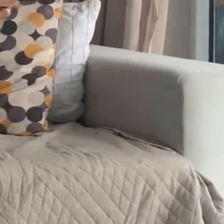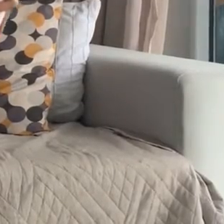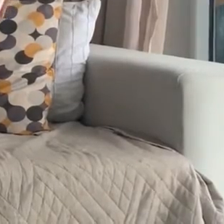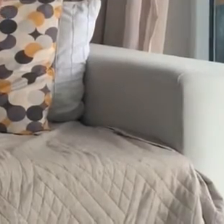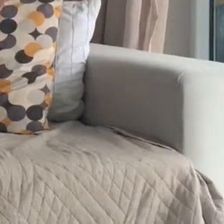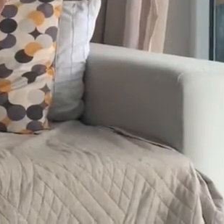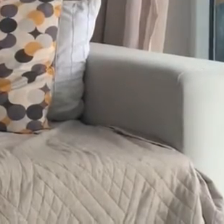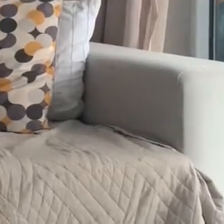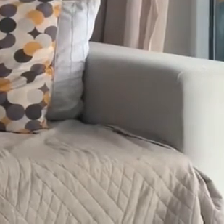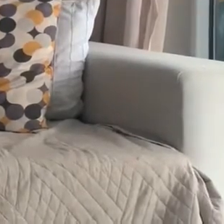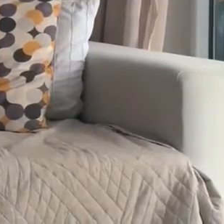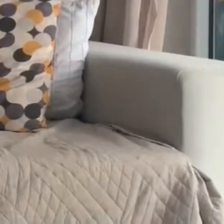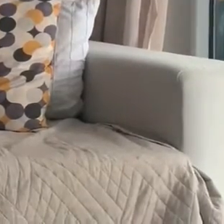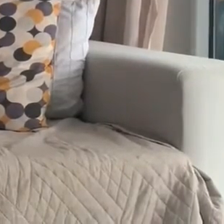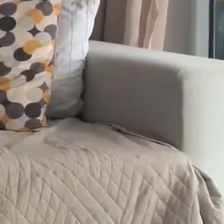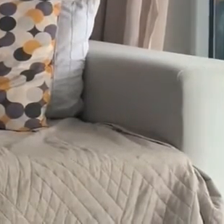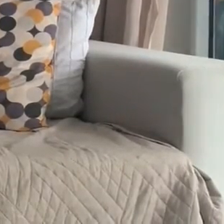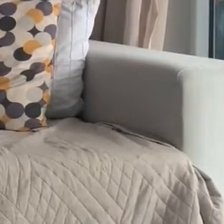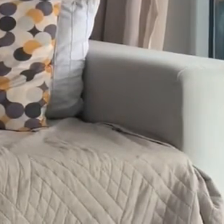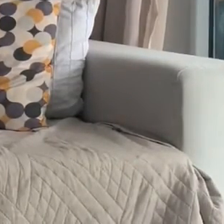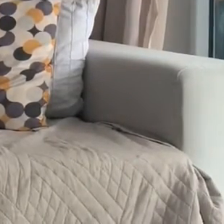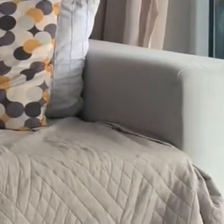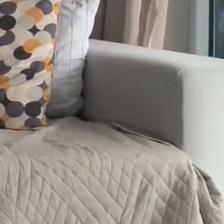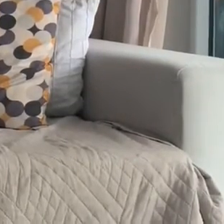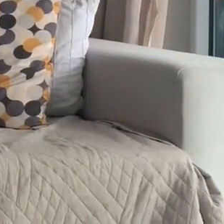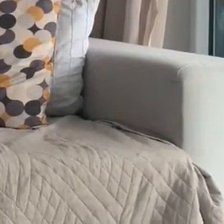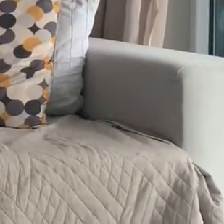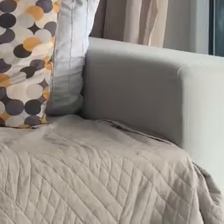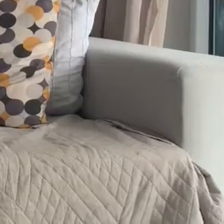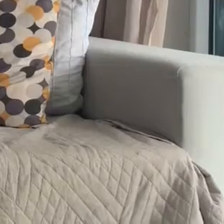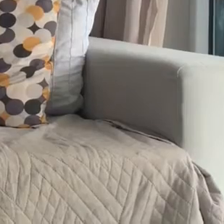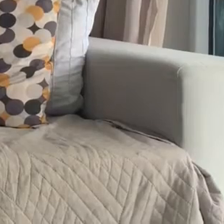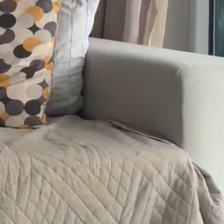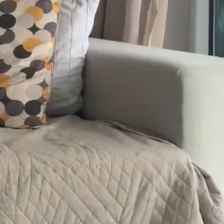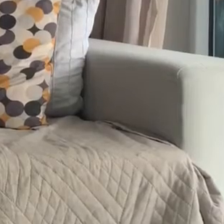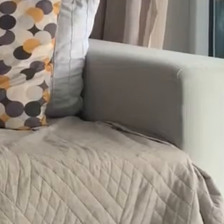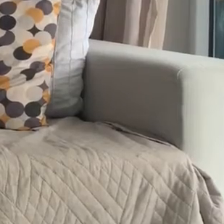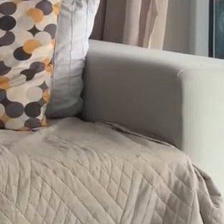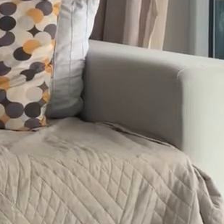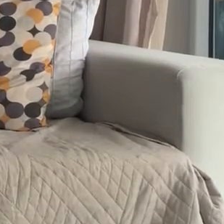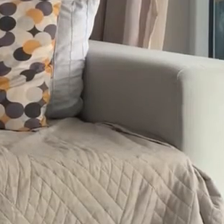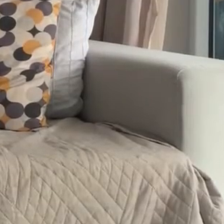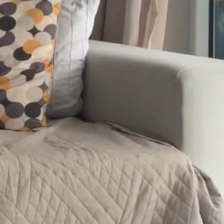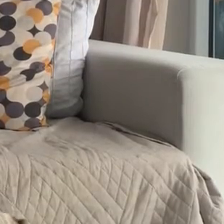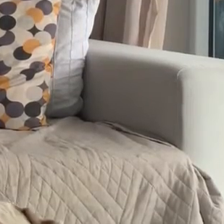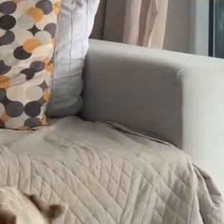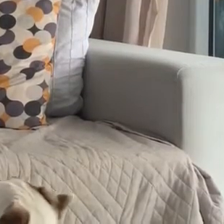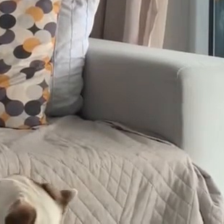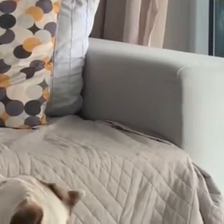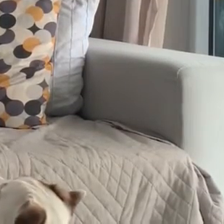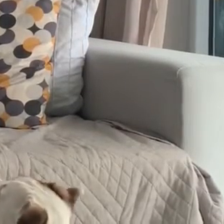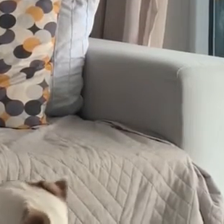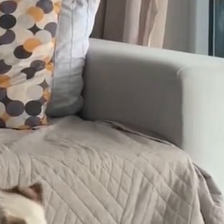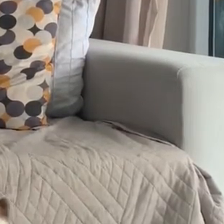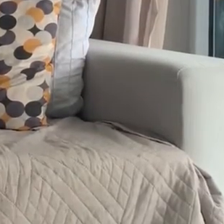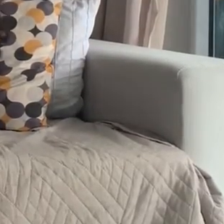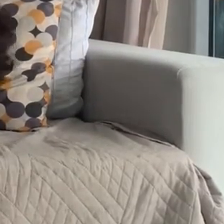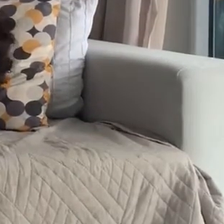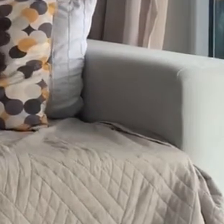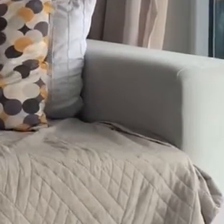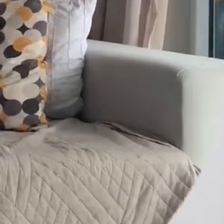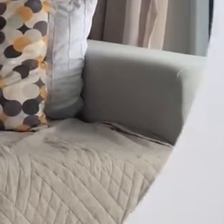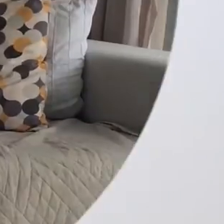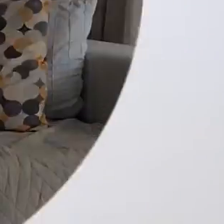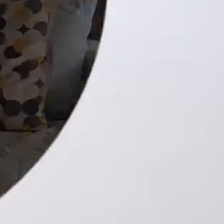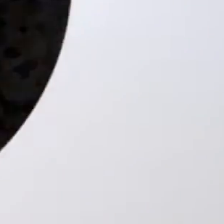Léo, corre aqui! Corre aqui que esse fardo tá pesado. Tá leve, Trabalho de mulher leve. Tchau,